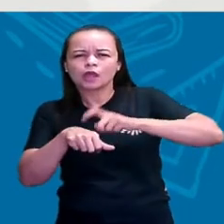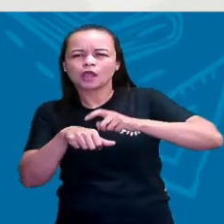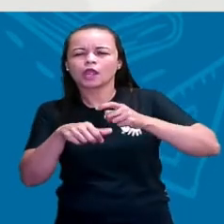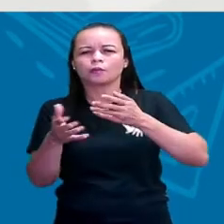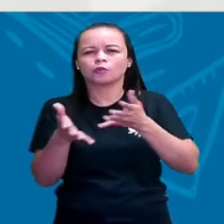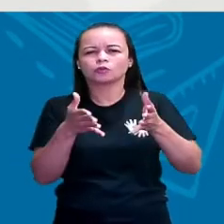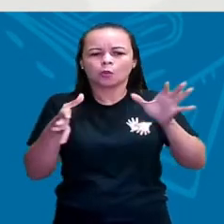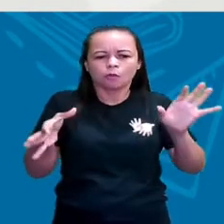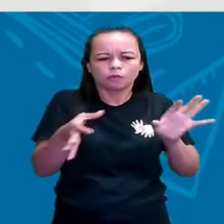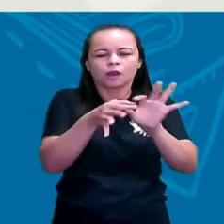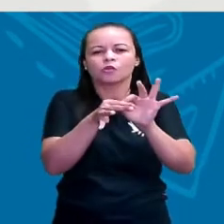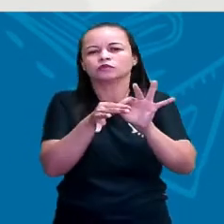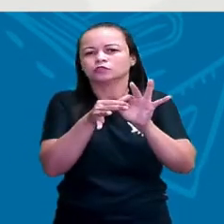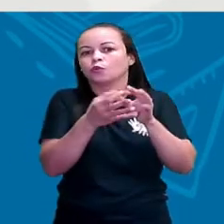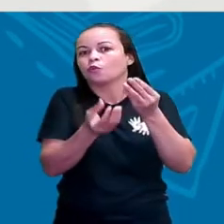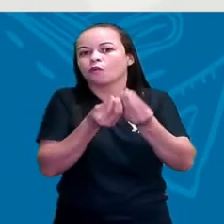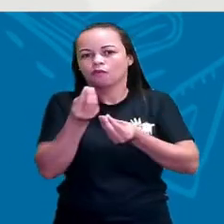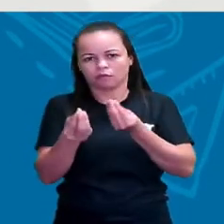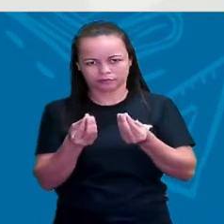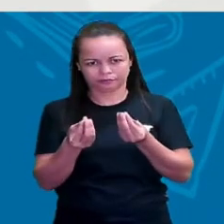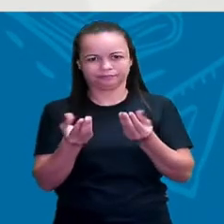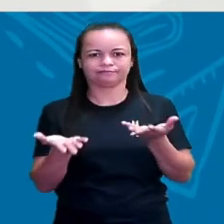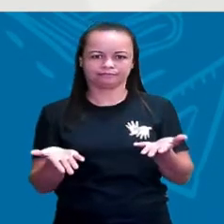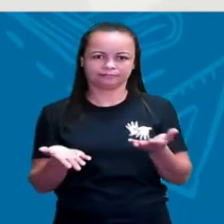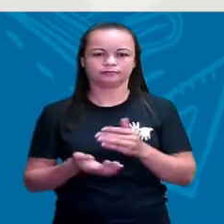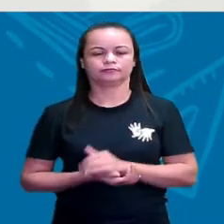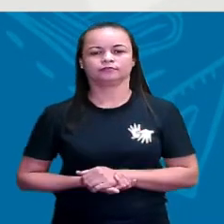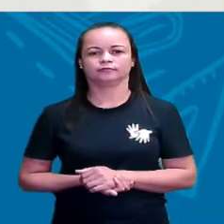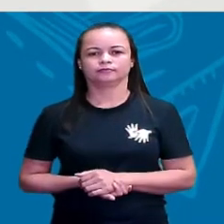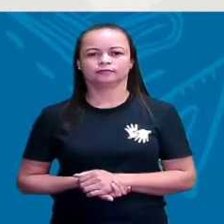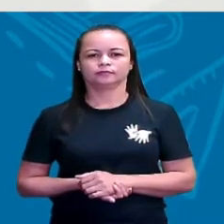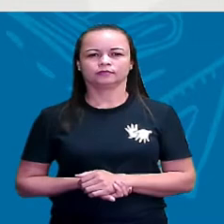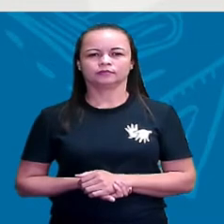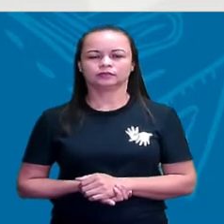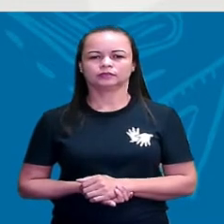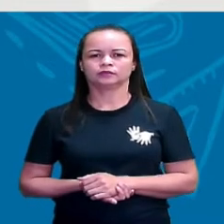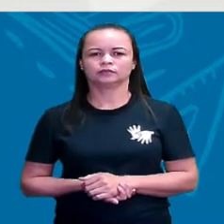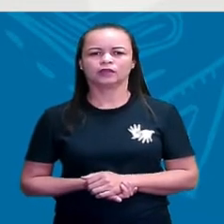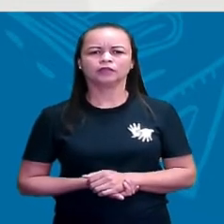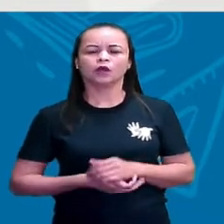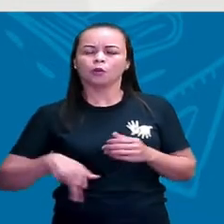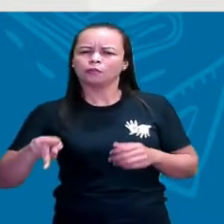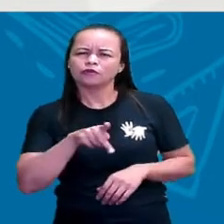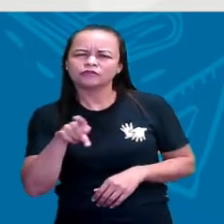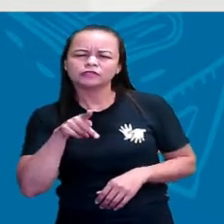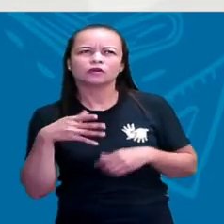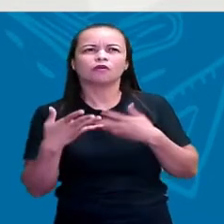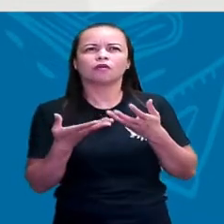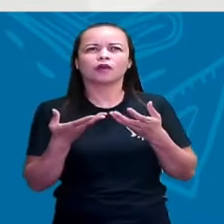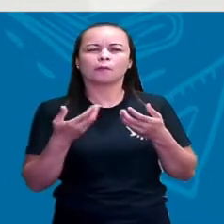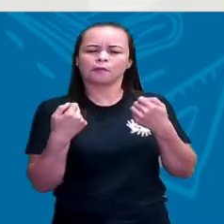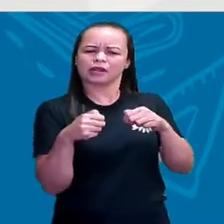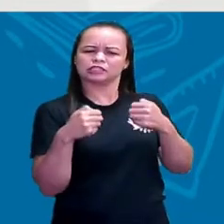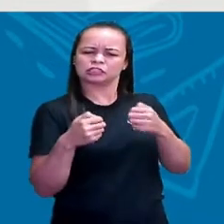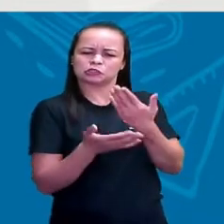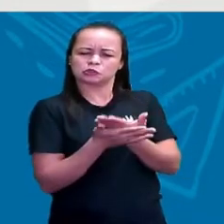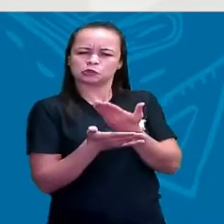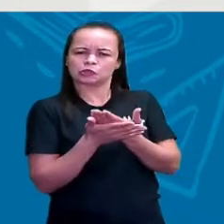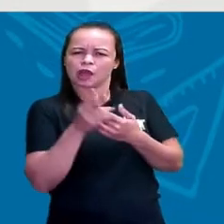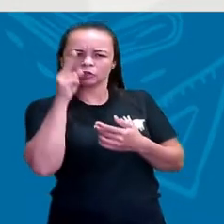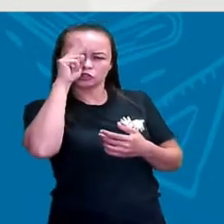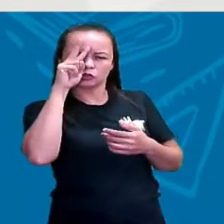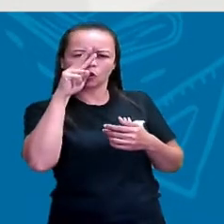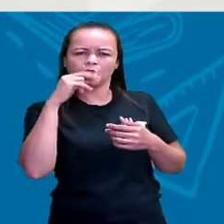entrelaçados? Vamos lá. Então, professor, por que é que eu preciso estudar a história? Qual a